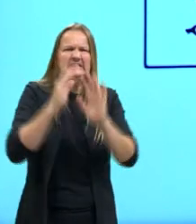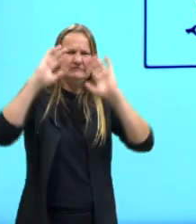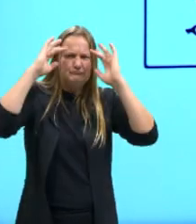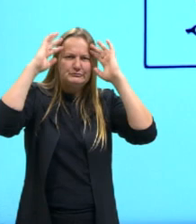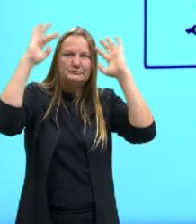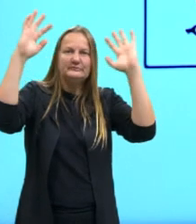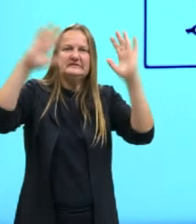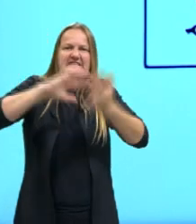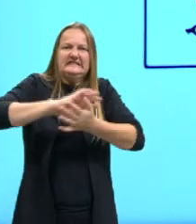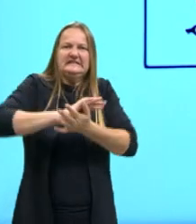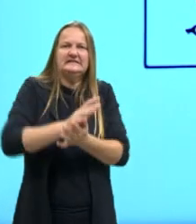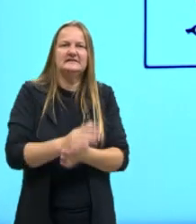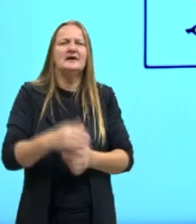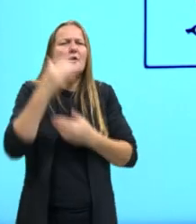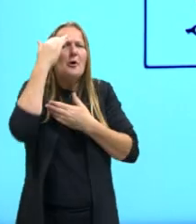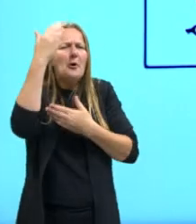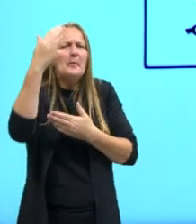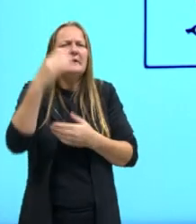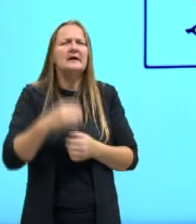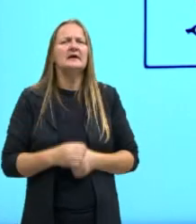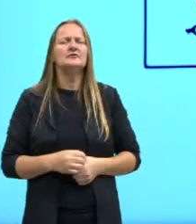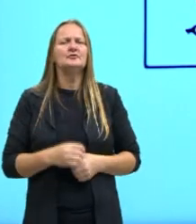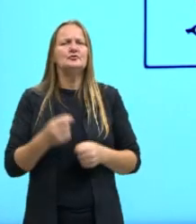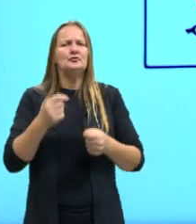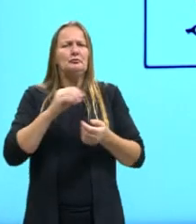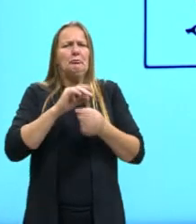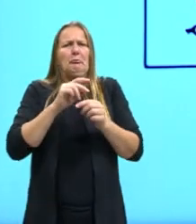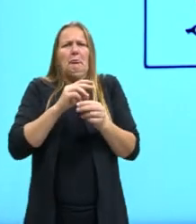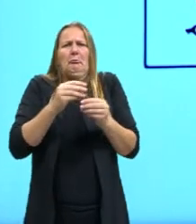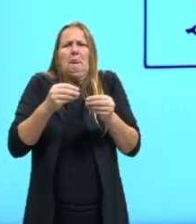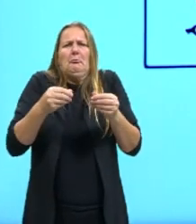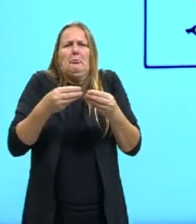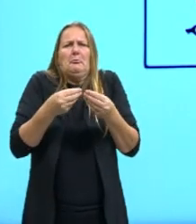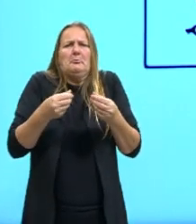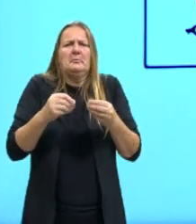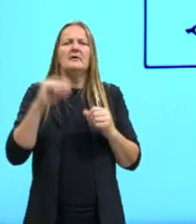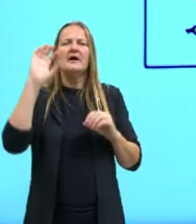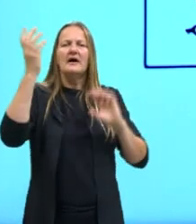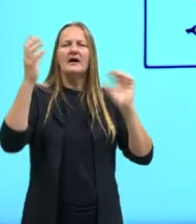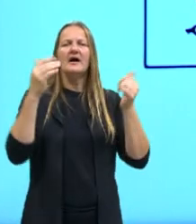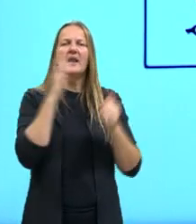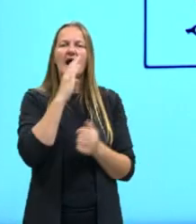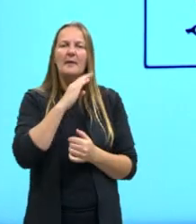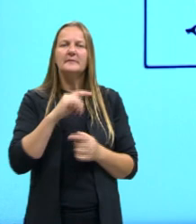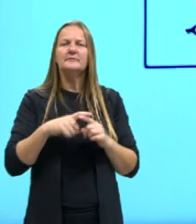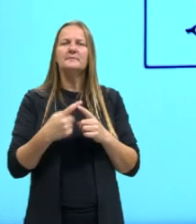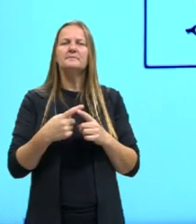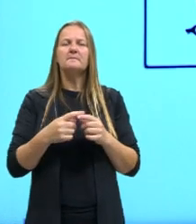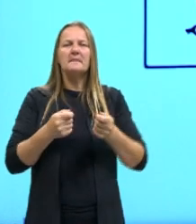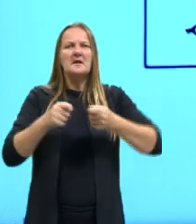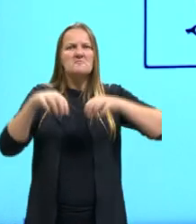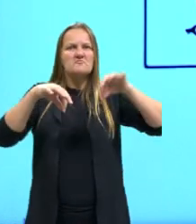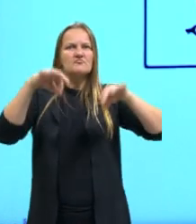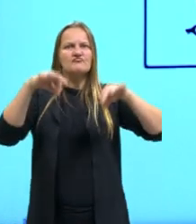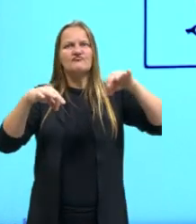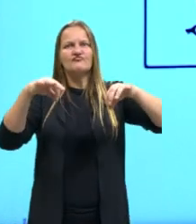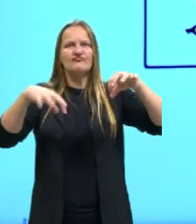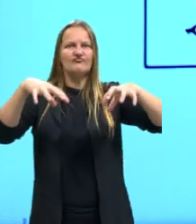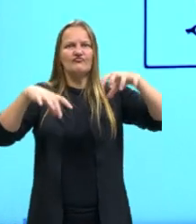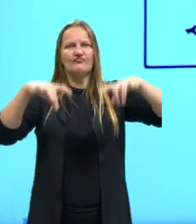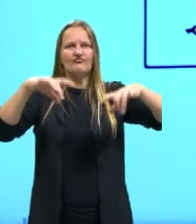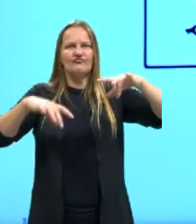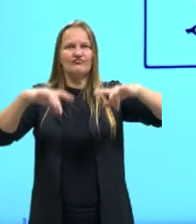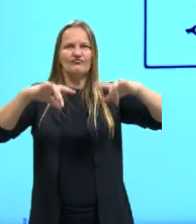obrigado pela artificialidade das soluções rápidas e pela manipulação traiçoeira dos